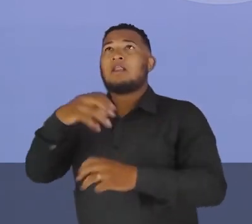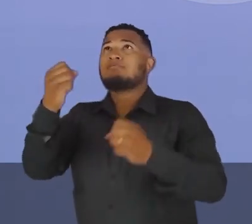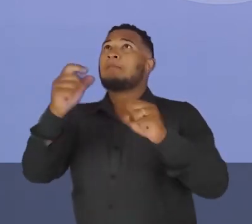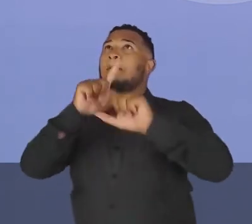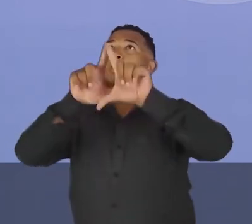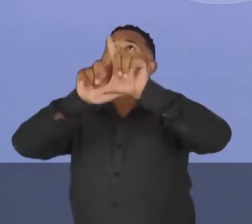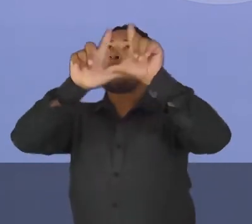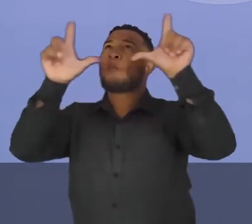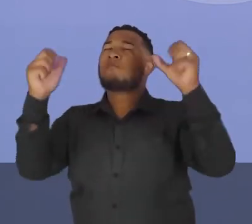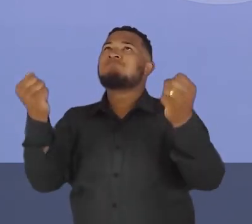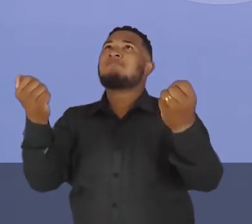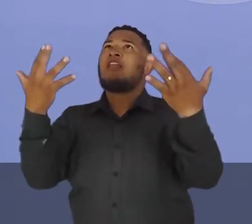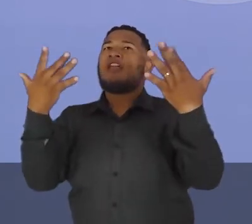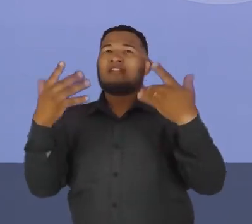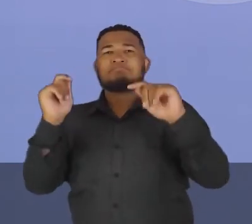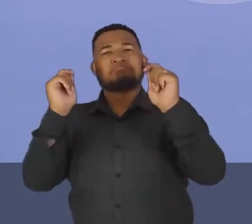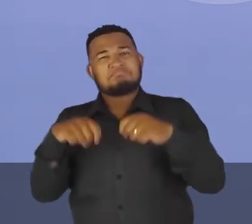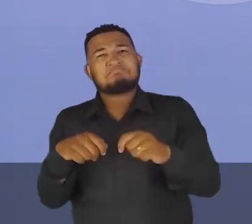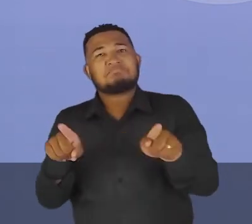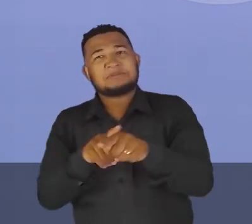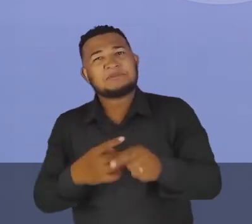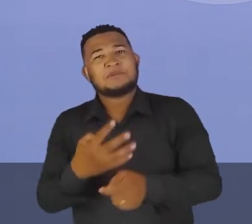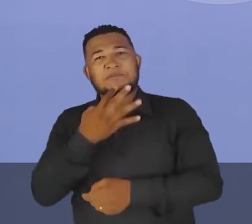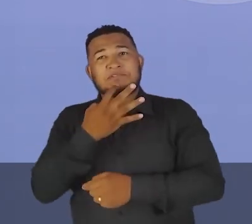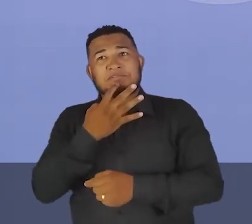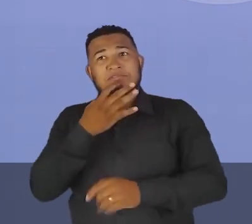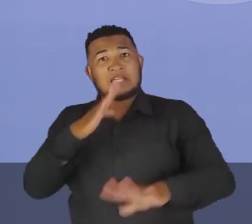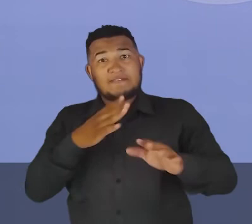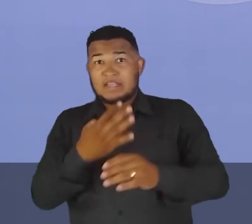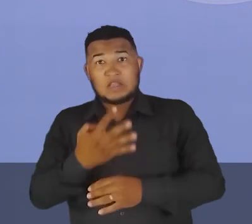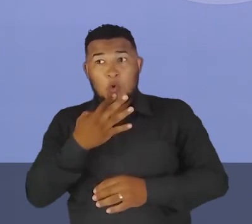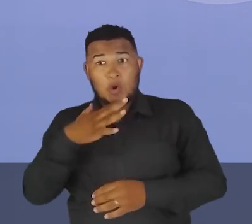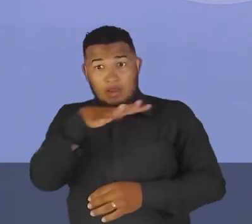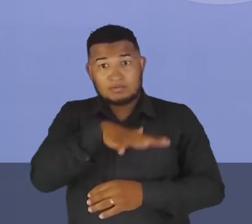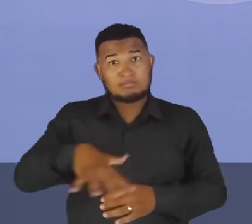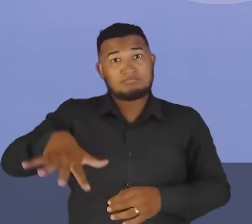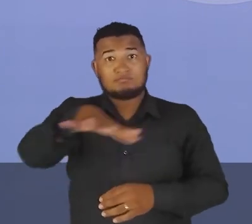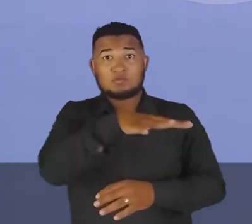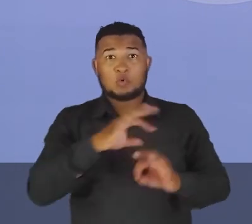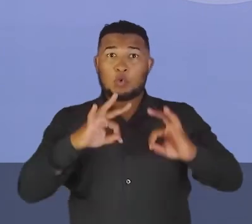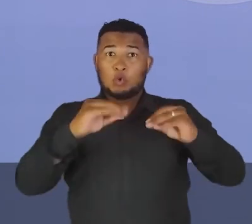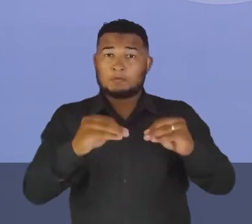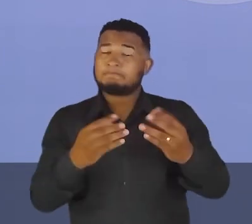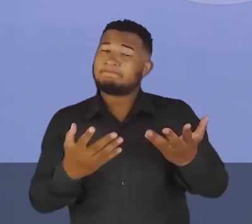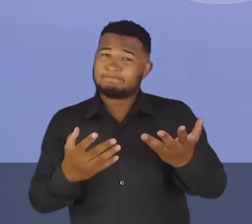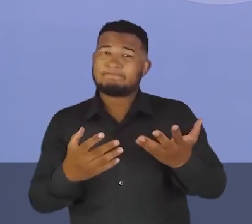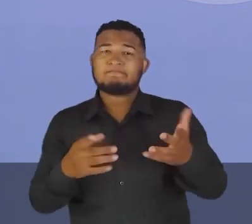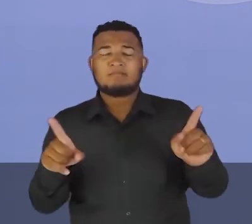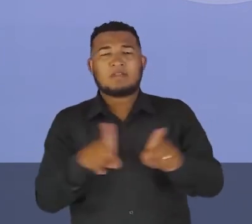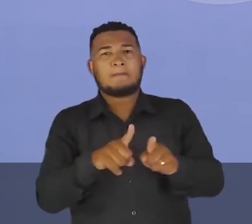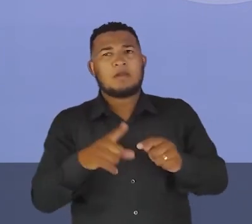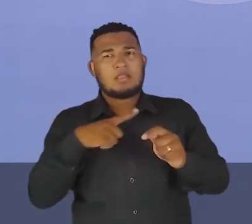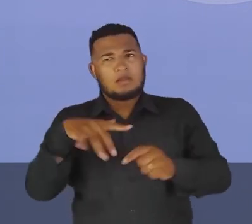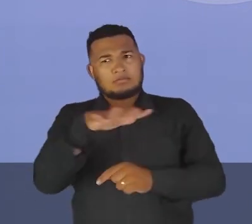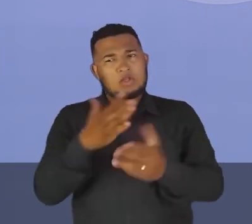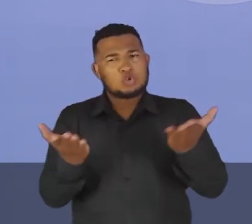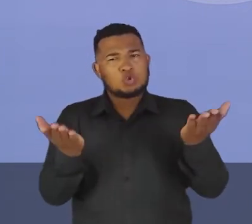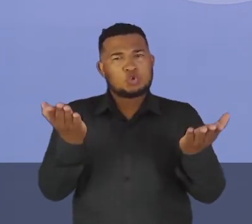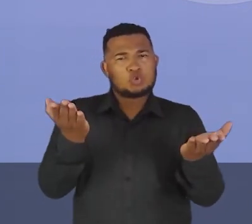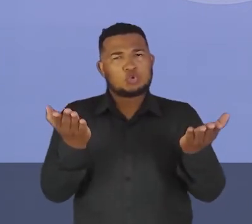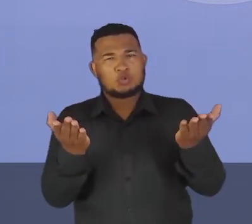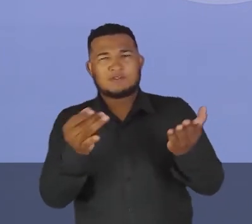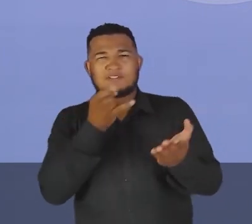até para você conhecer o entorno da sua escola. Quer ver que você, de repente, nem conhece o entorno da sua escola, tá? Oferecer espaços sustentáveis. Aquela